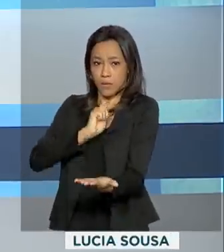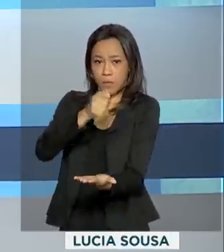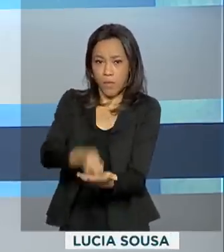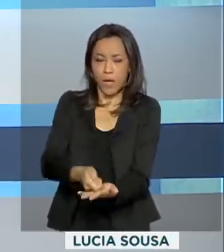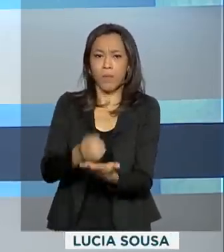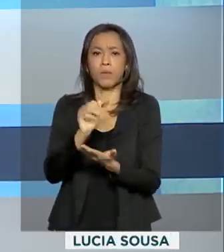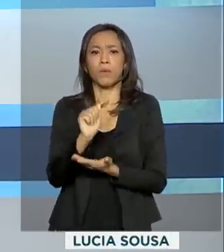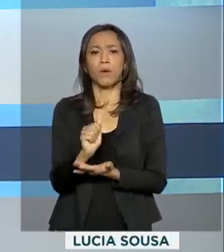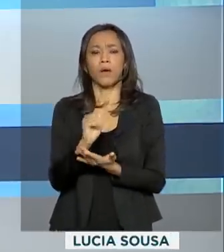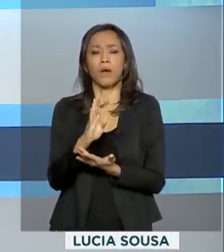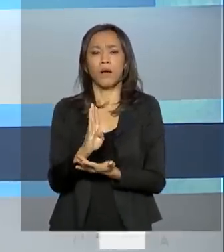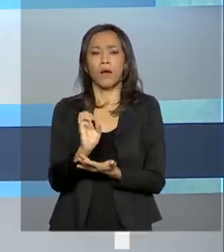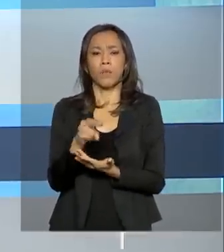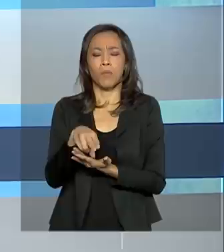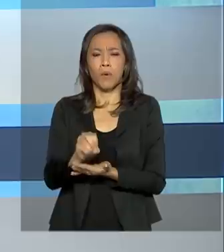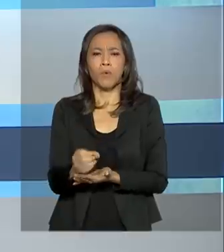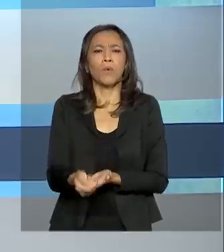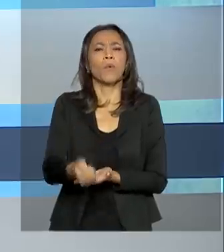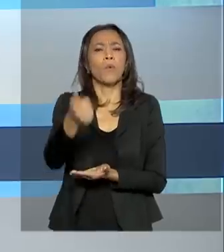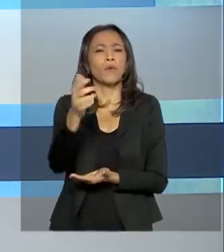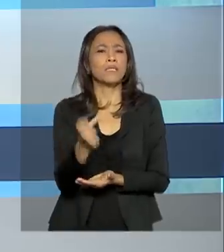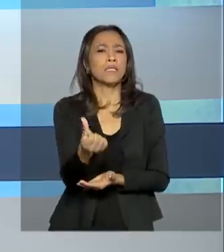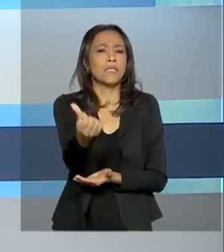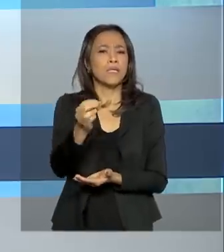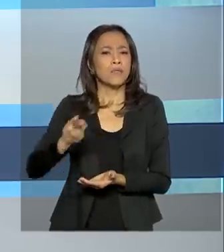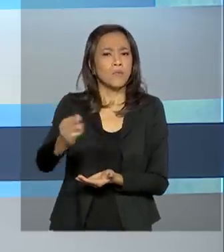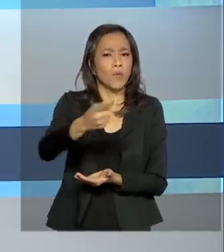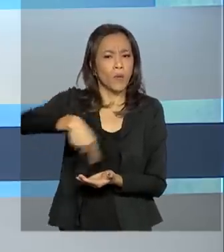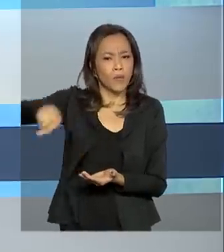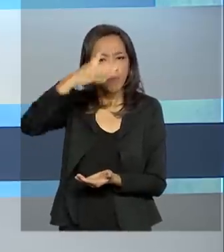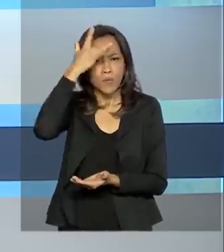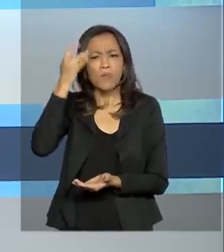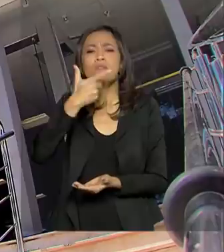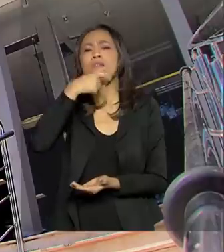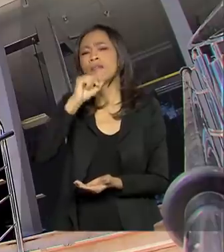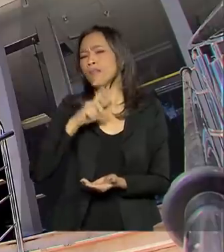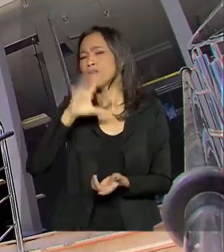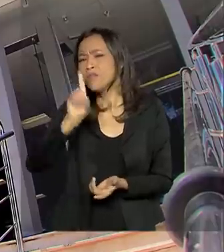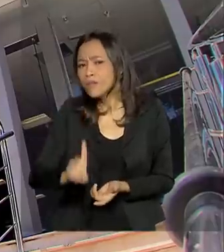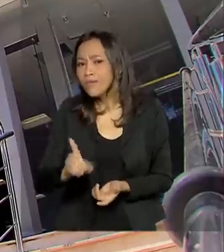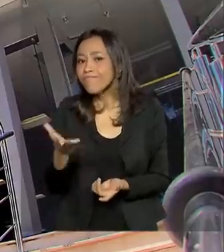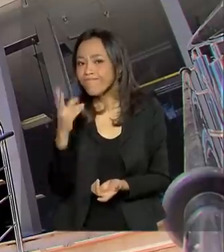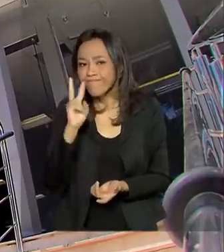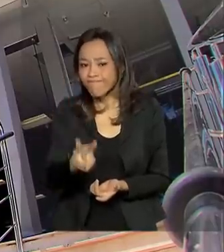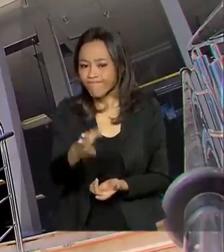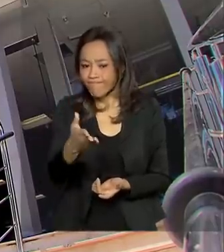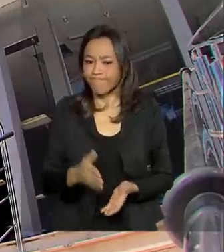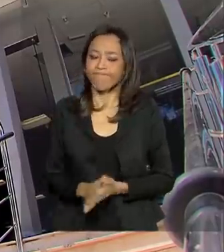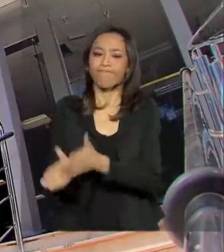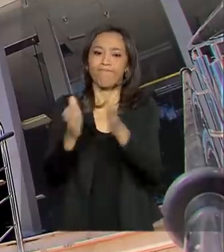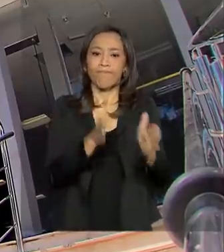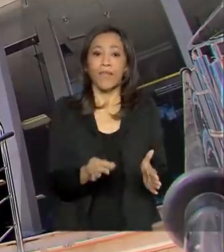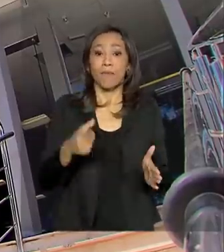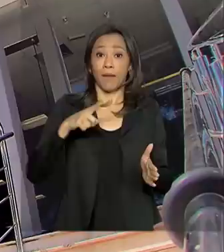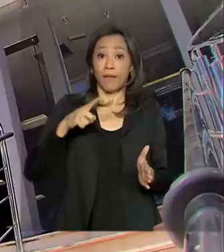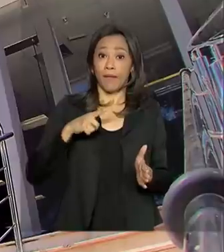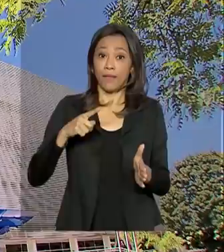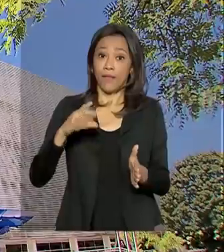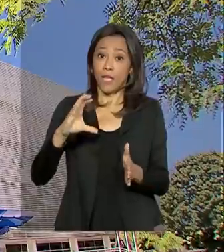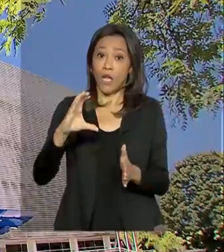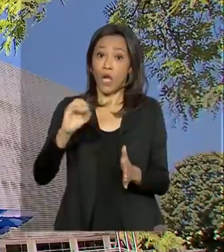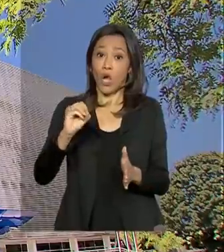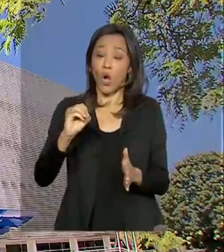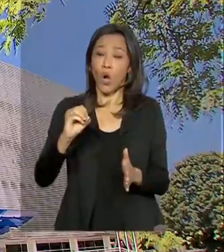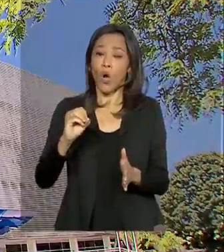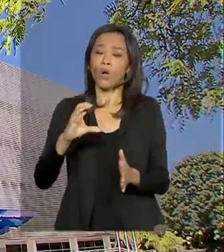hoje para quase 6 milhões de trabalhadores. Veja quem tem direito. A medida vale para correntistas do Banco do Brasil